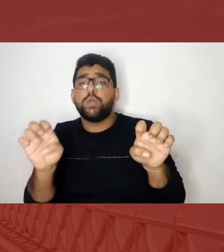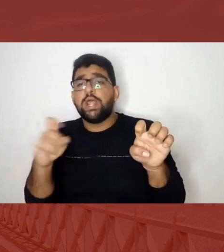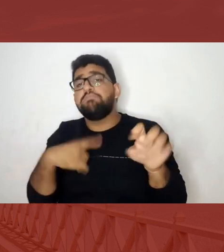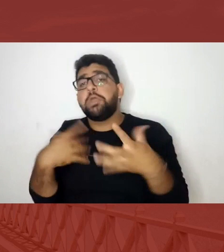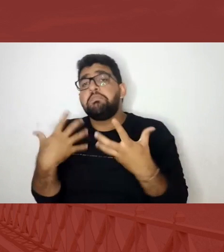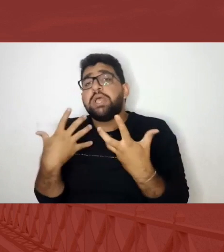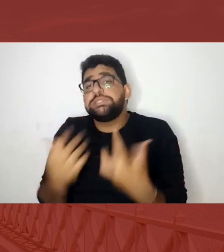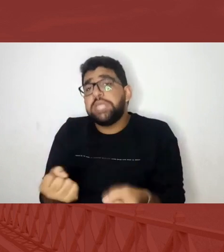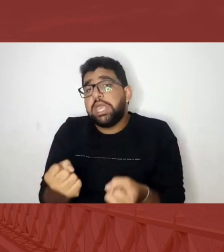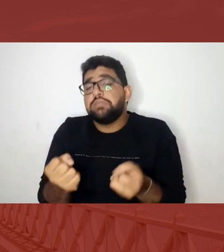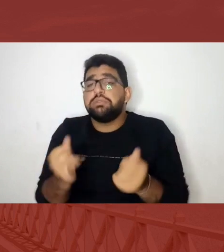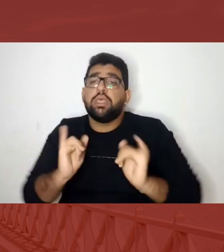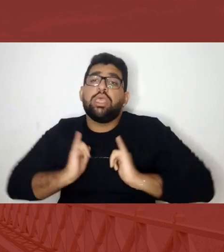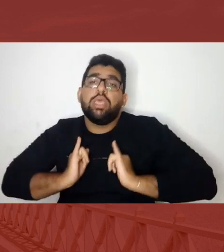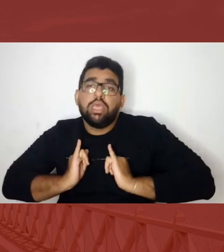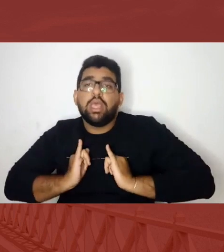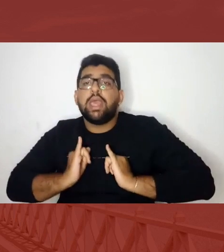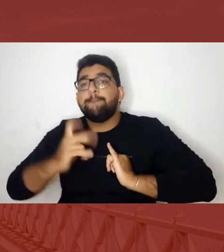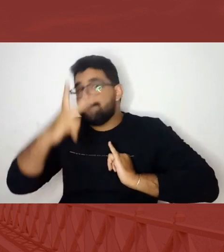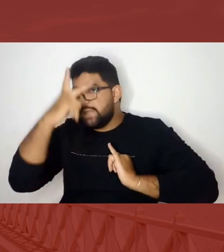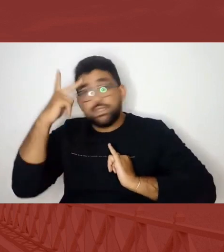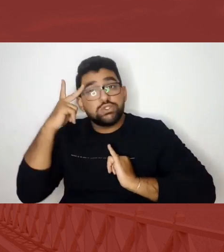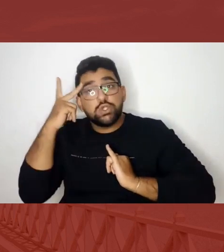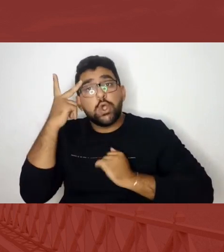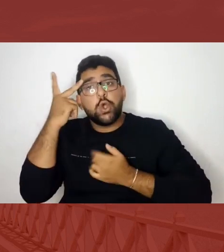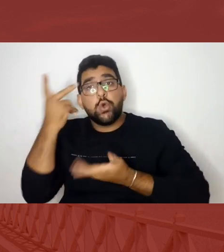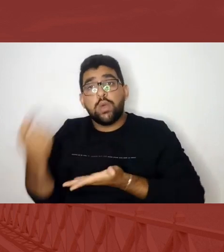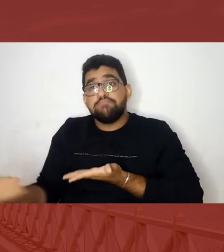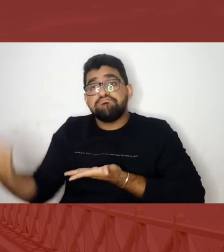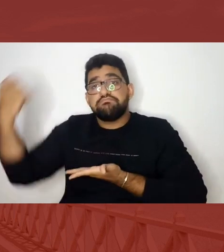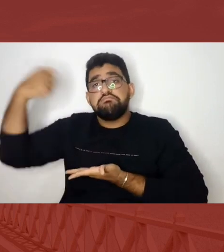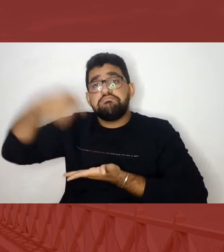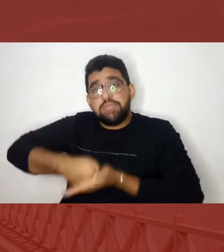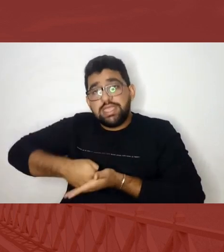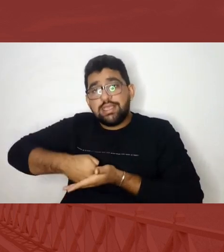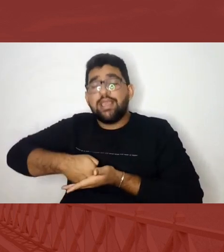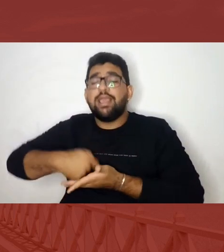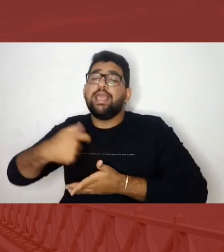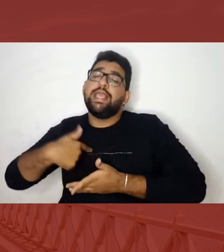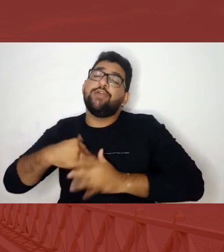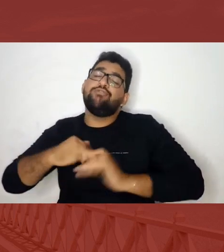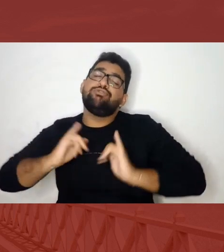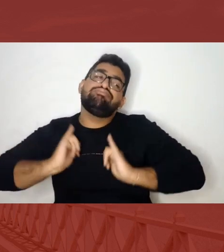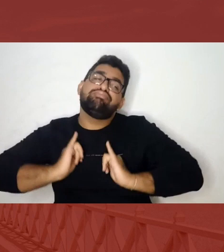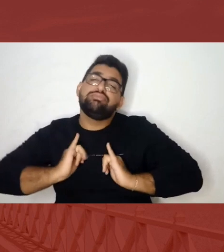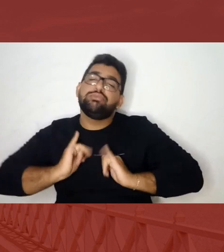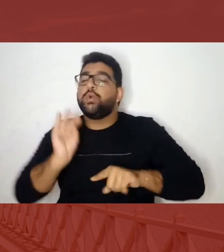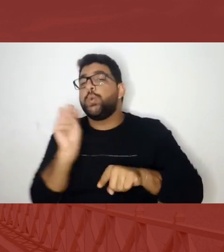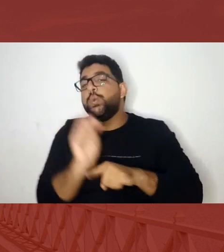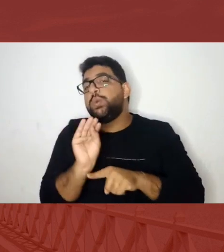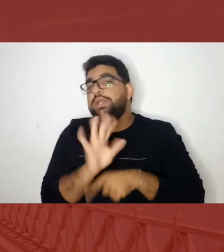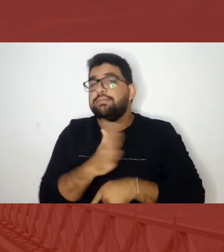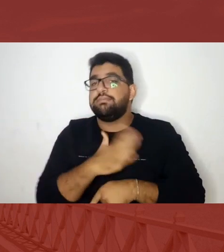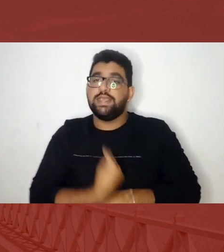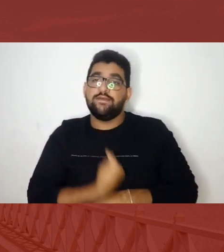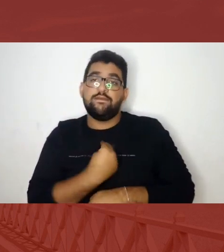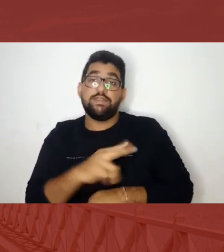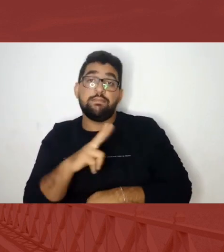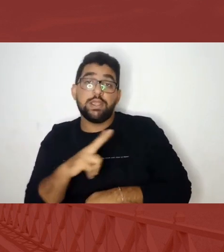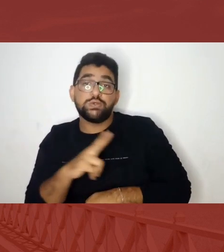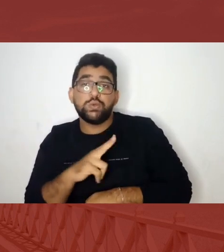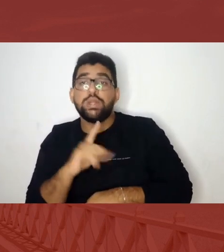seja o provedor e eu vou ficar ali de boas cuidando da minha vida individual e potencializando-me